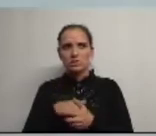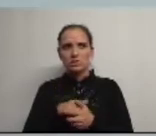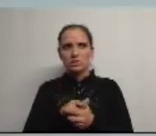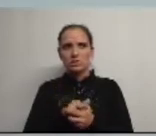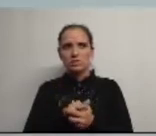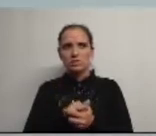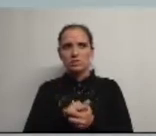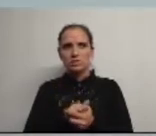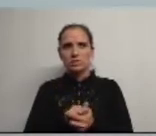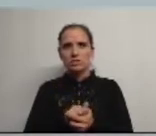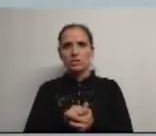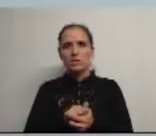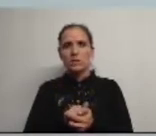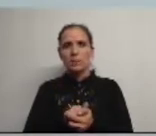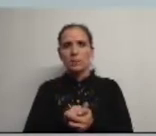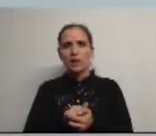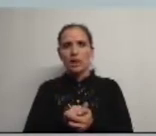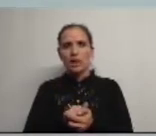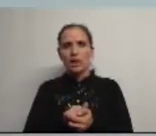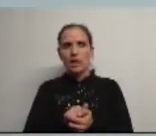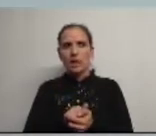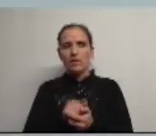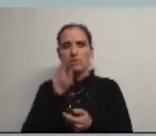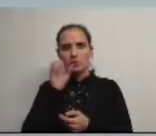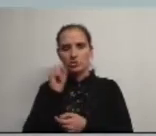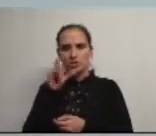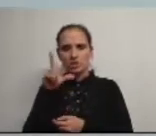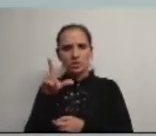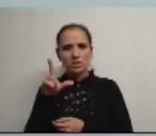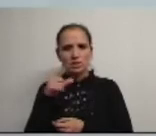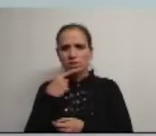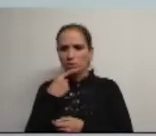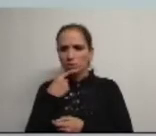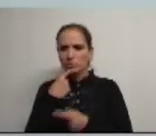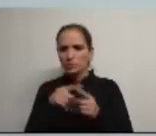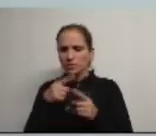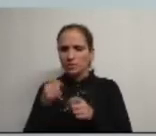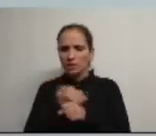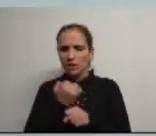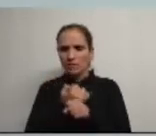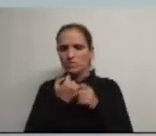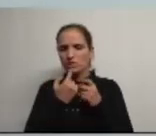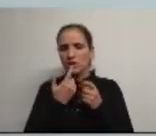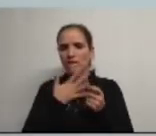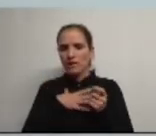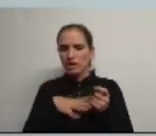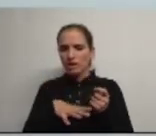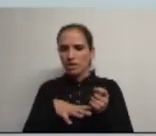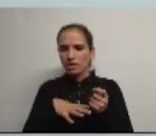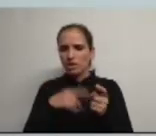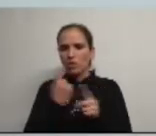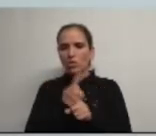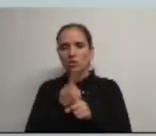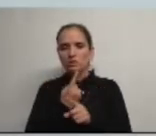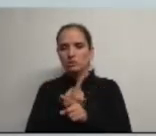Paulo Matos a favor da escola pública a ver o doutor Gil Nadal tem tanta tarefa pela frente a querer meter-se em coisas